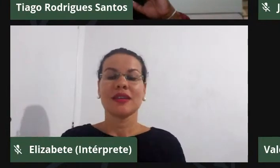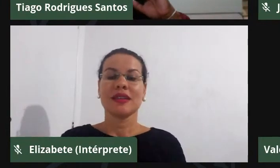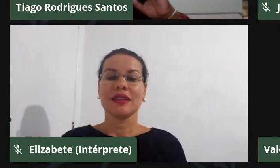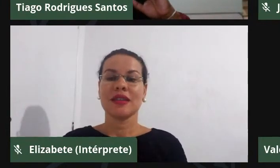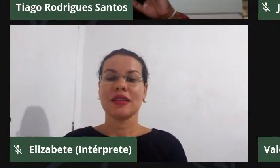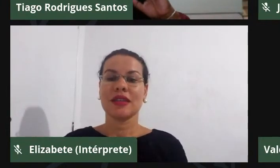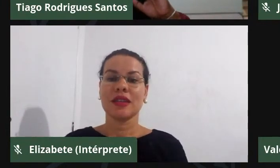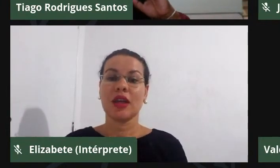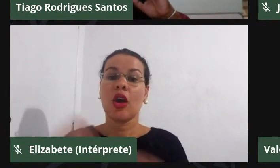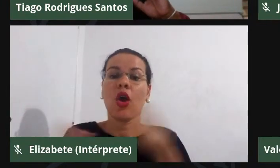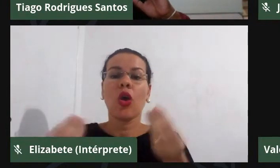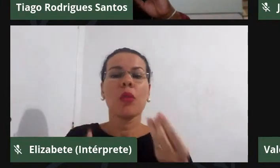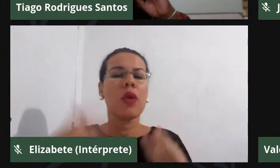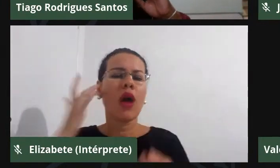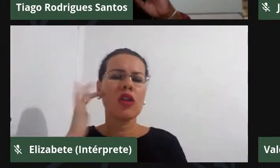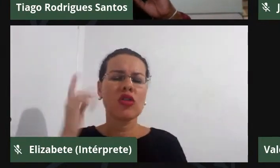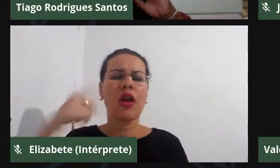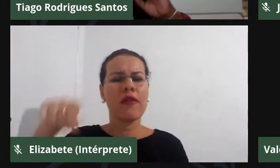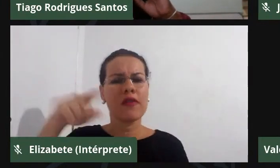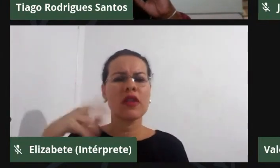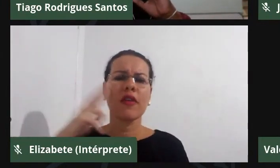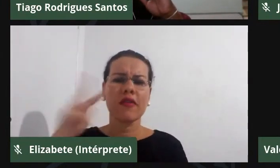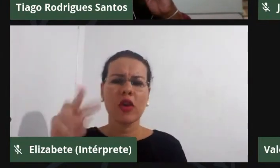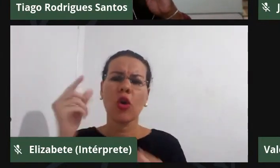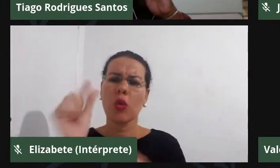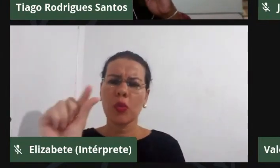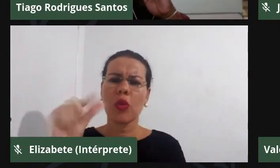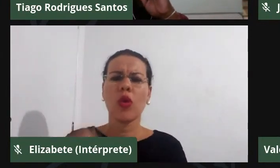acho que não sei se deu para ouvir um pouco, quando eu falei